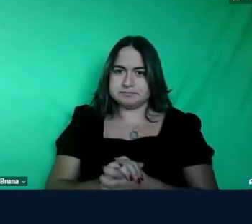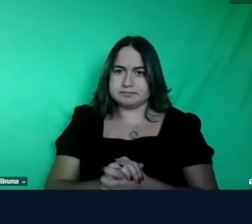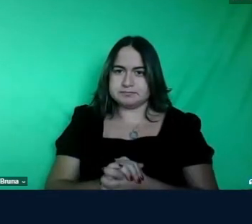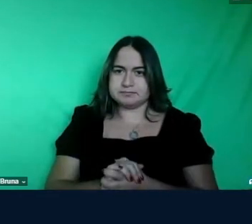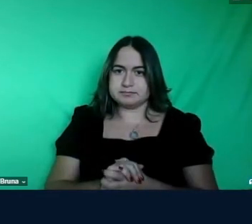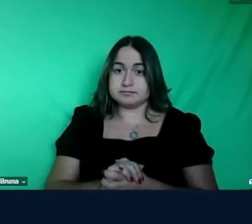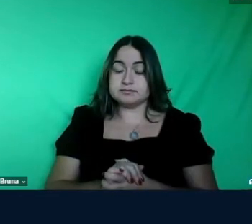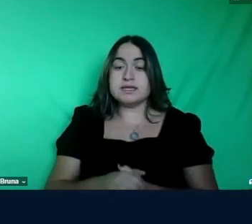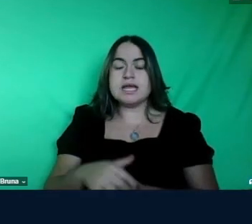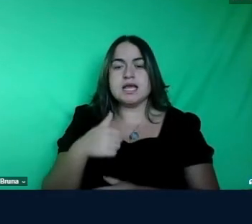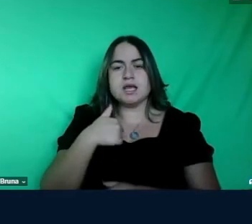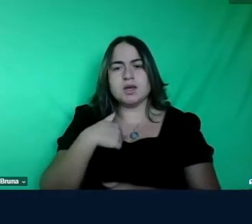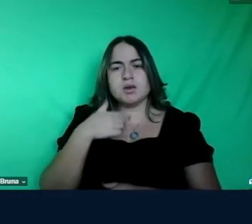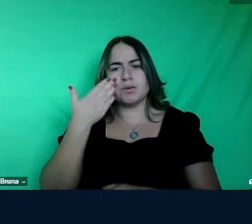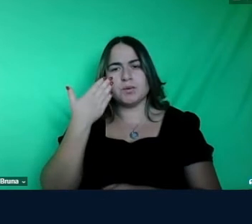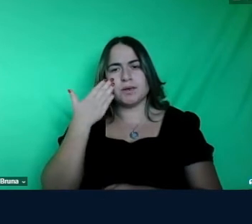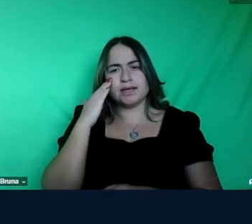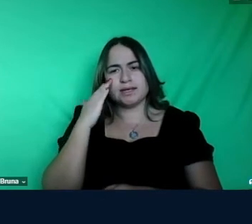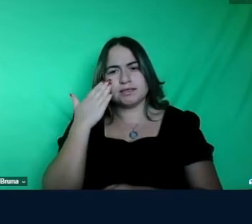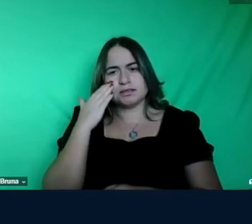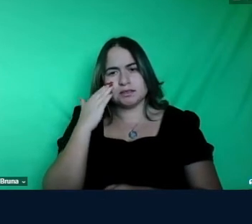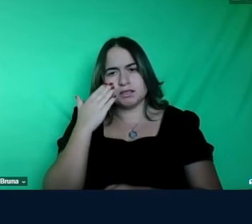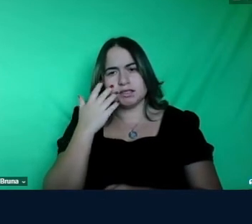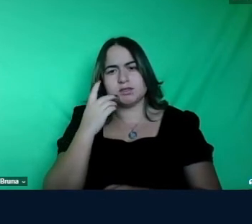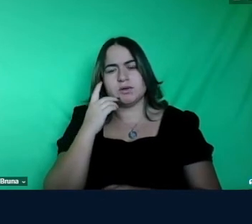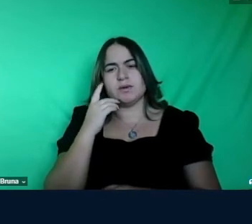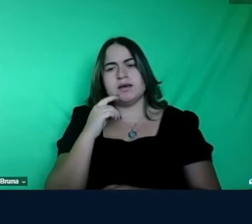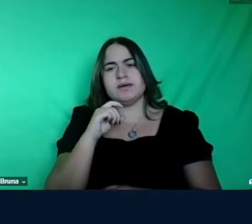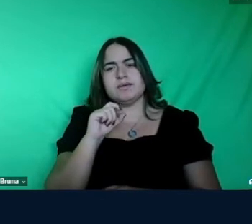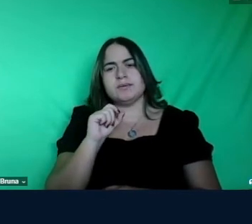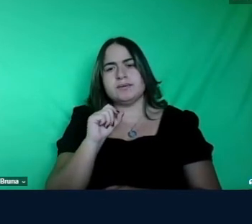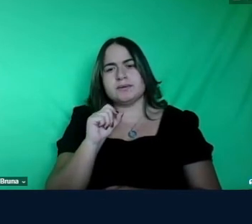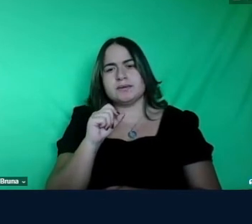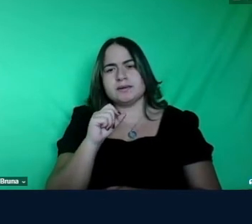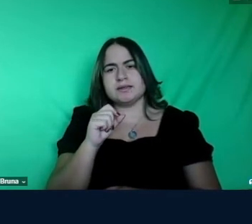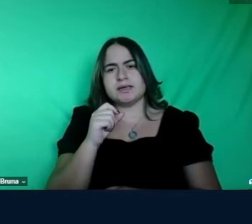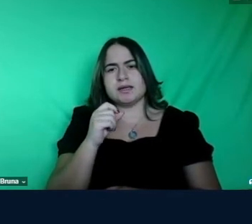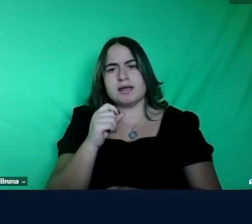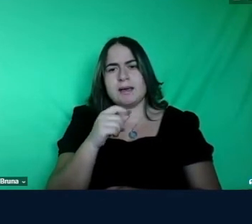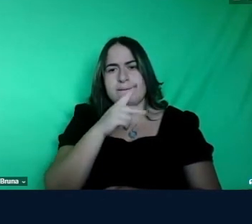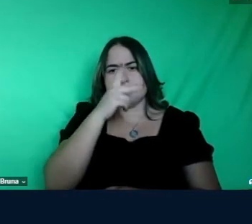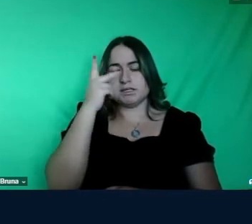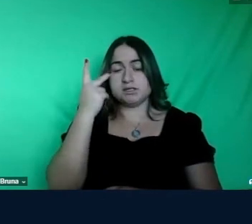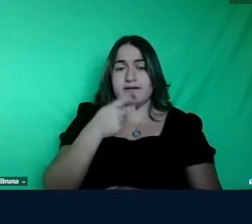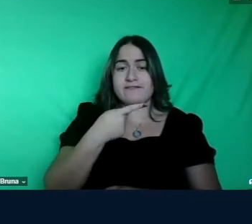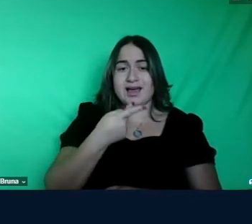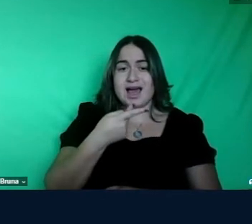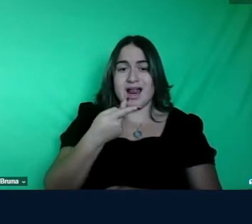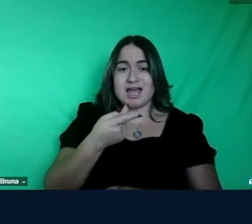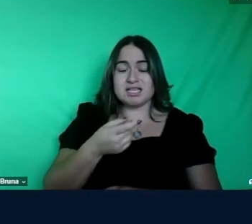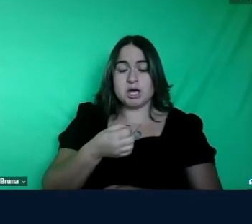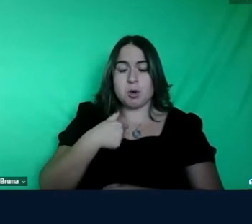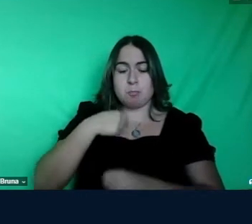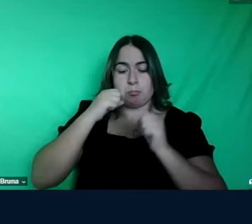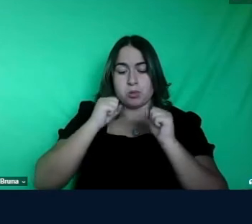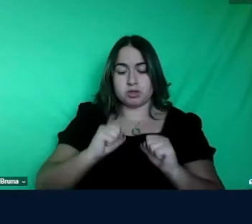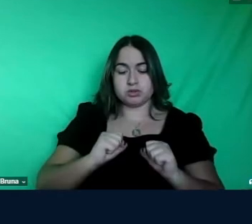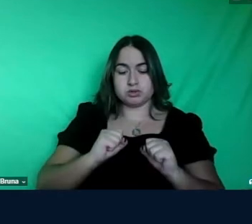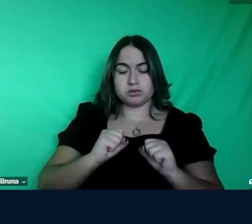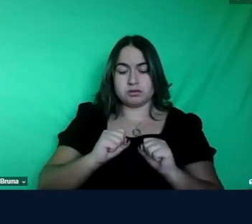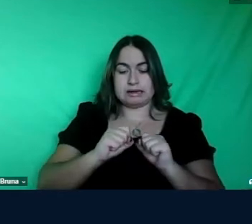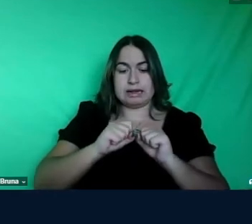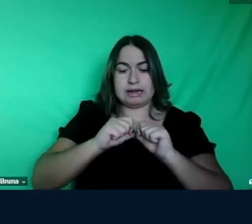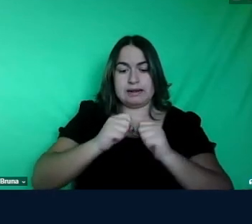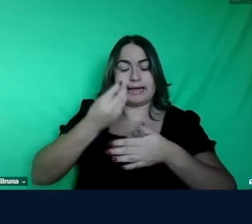eu entendo vai muito ao encontro que Almeida filha chama de competência implícita página 80 é